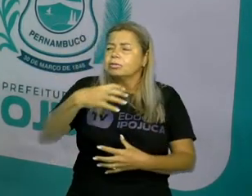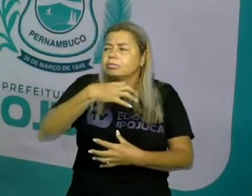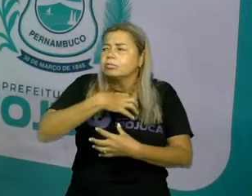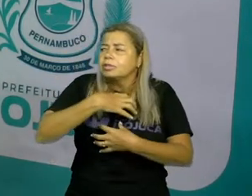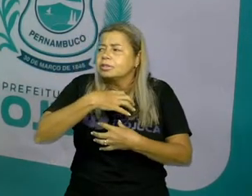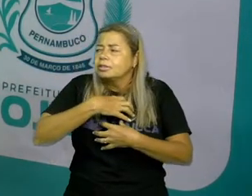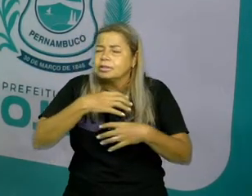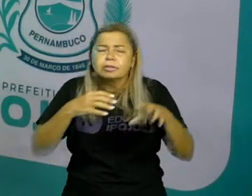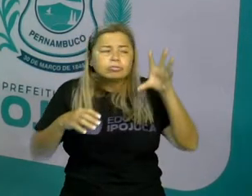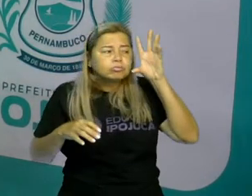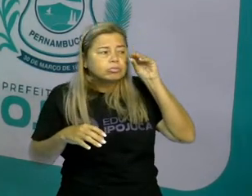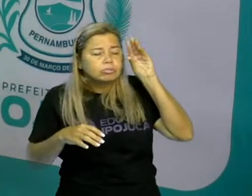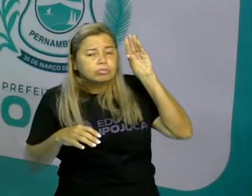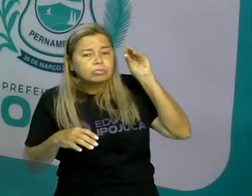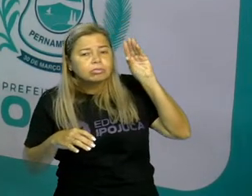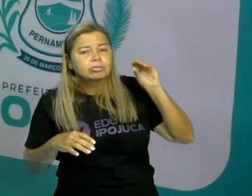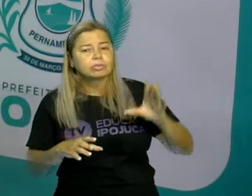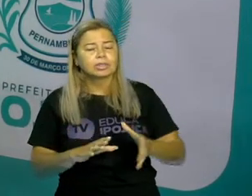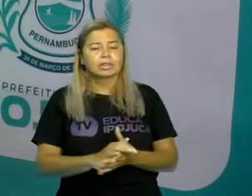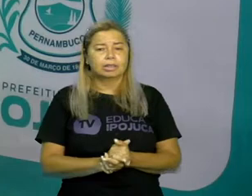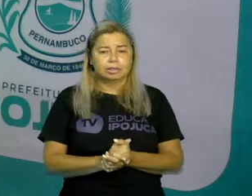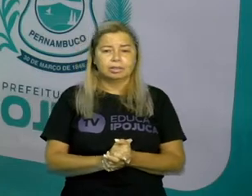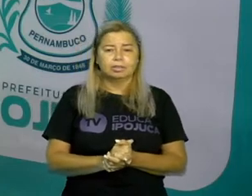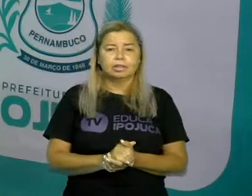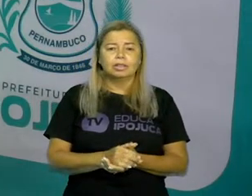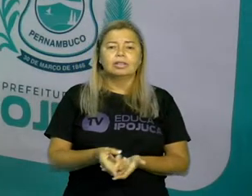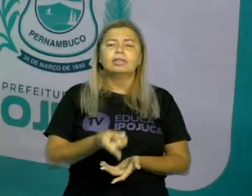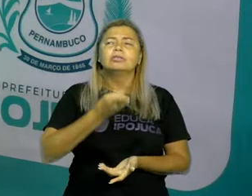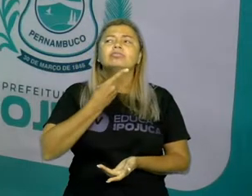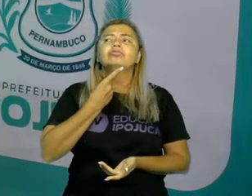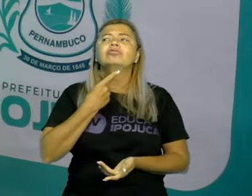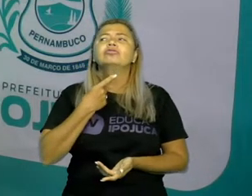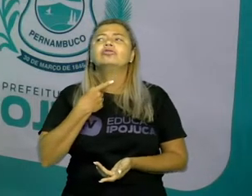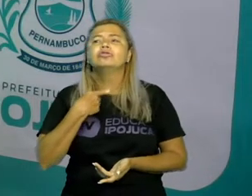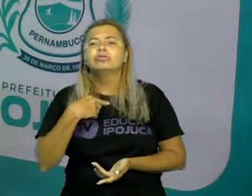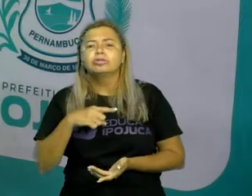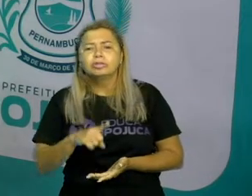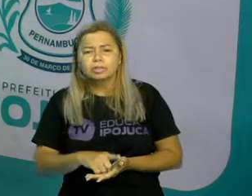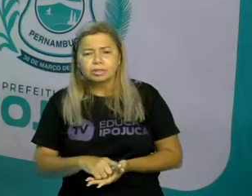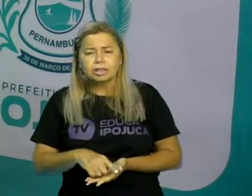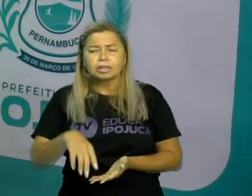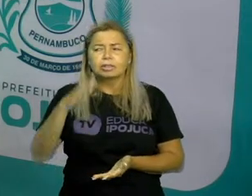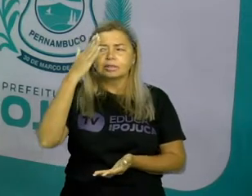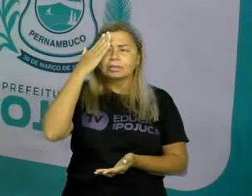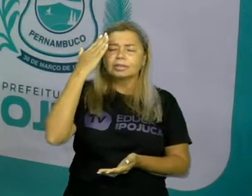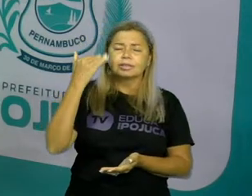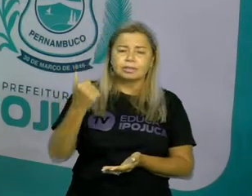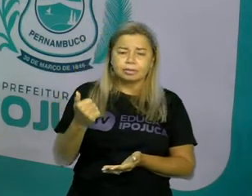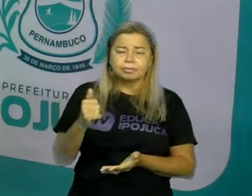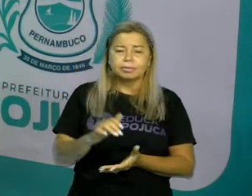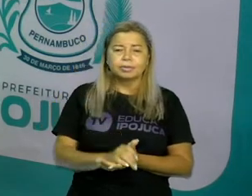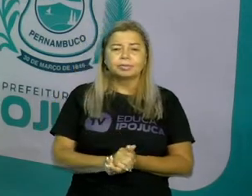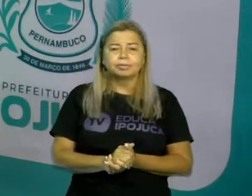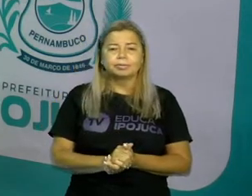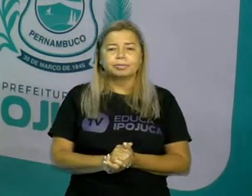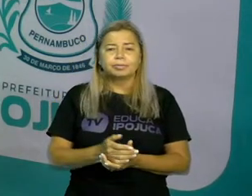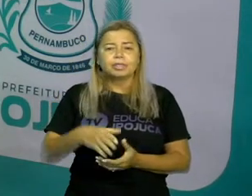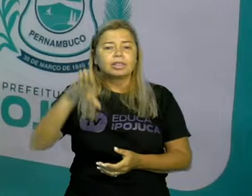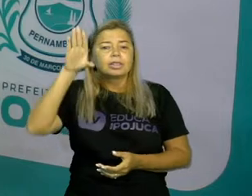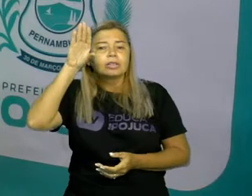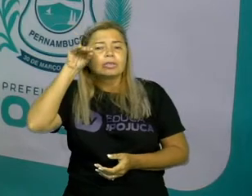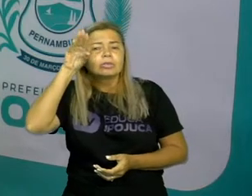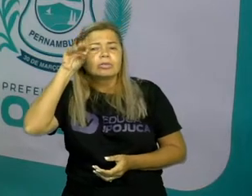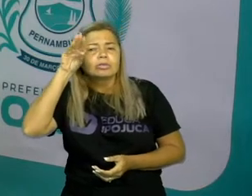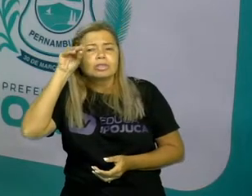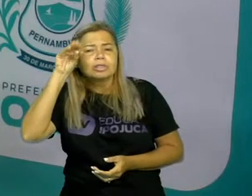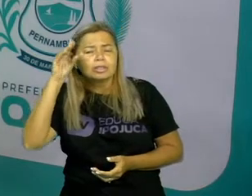curiosidade. É o desejo indiscreto de saber. Ou seja, curiosidade